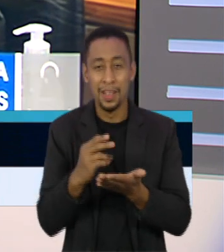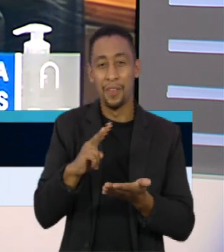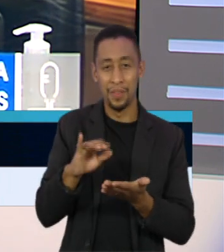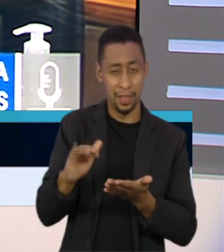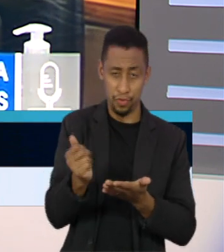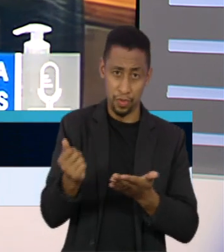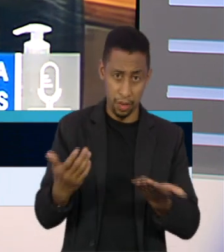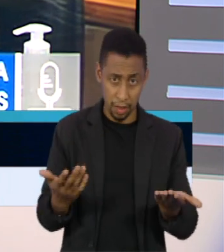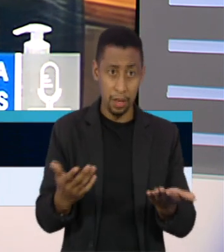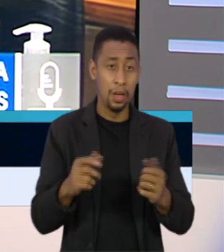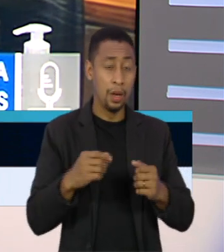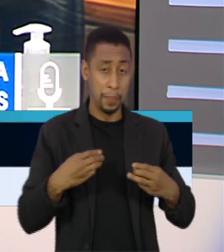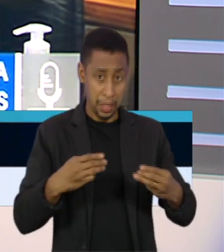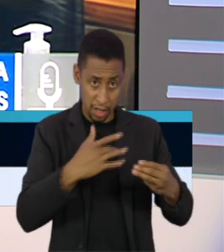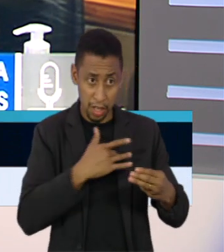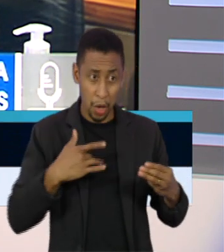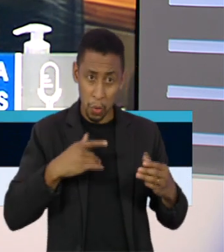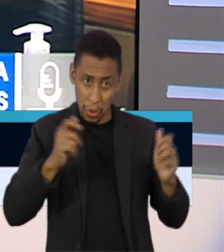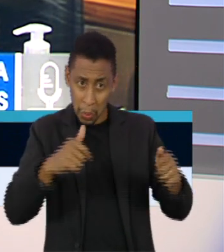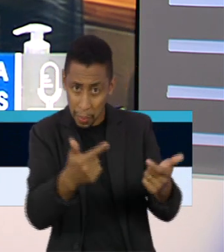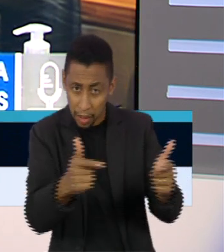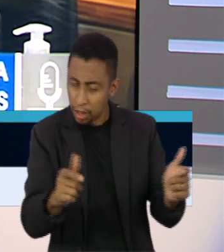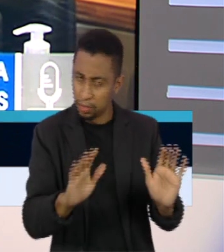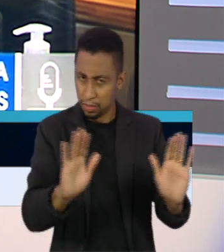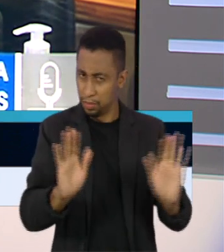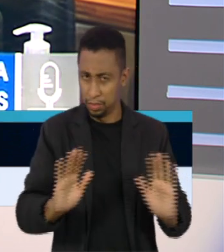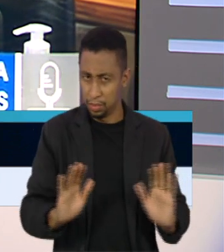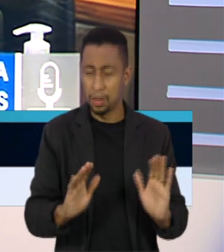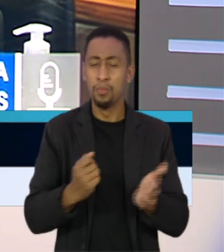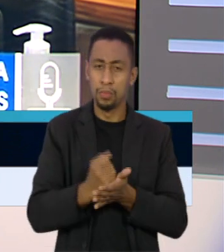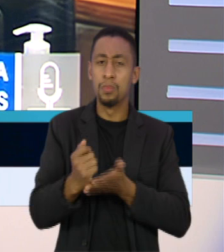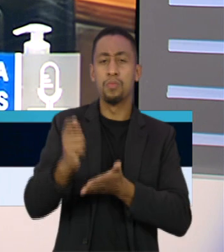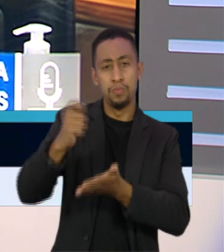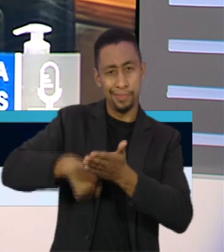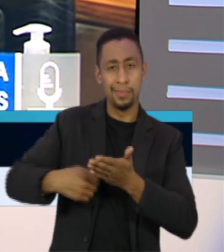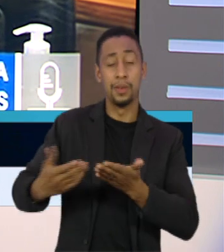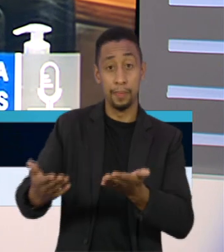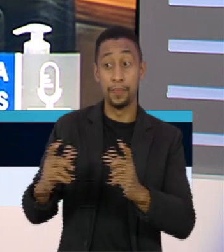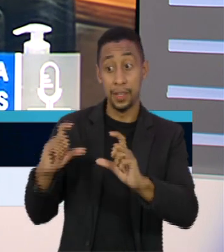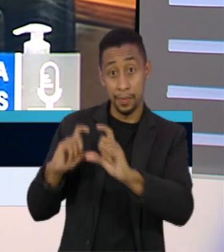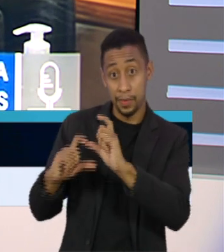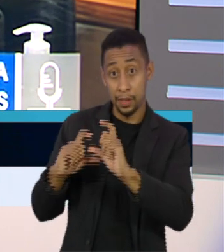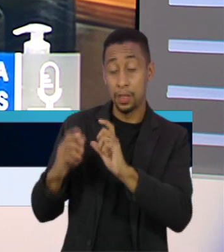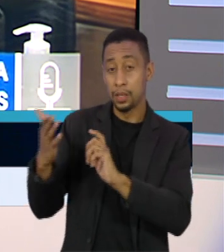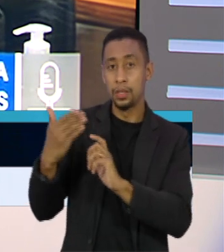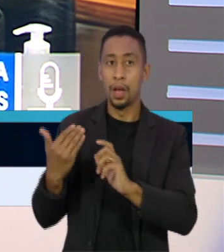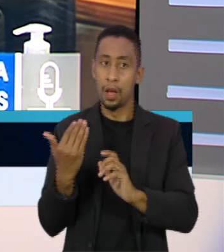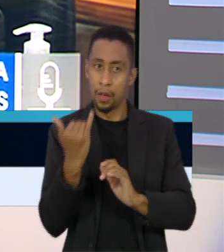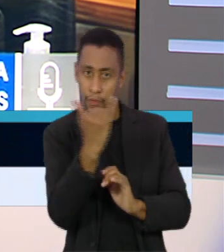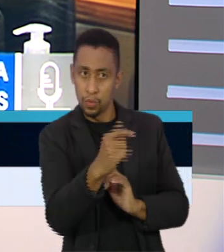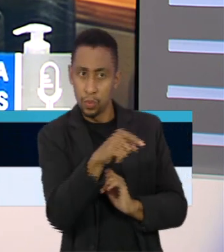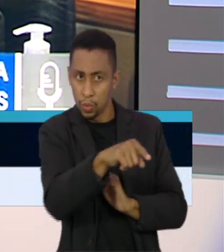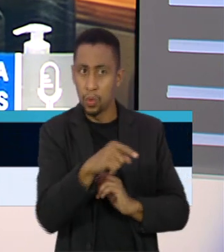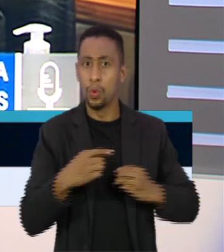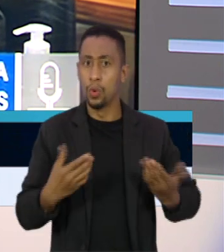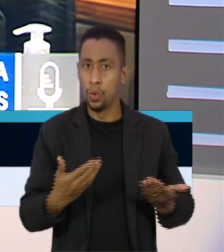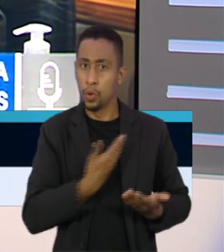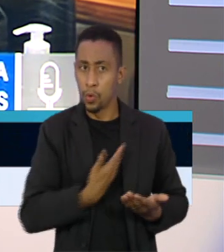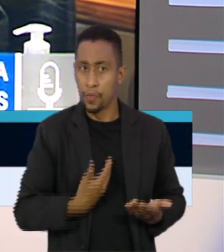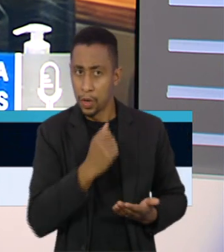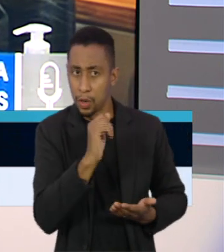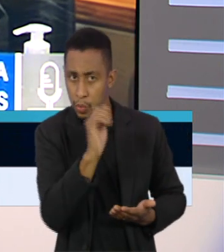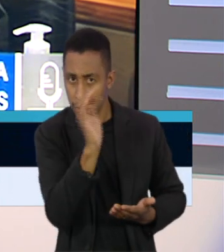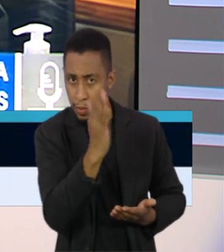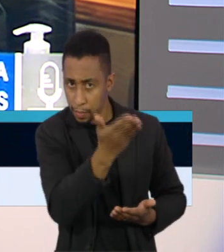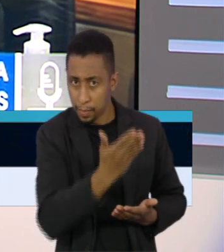Ministério da Saúde para o fechamento do contrato. Sobre o e-mail da farmacêutica ao governo brasileiro, Elcio Franco disse que houve um